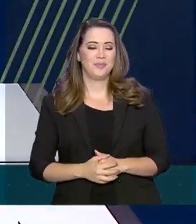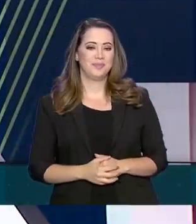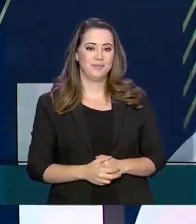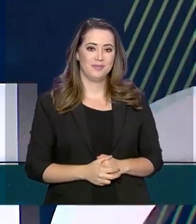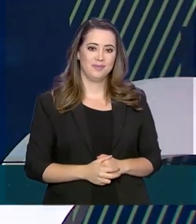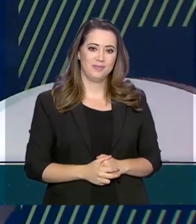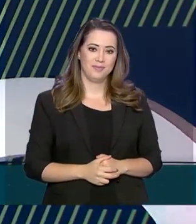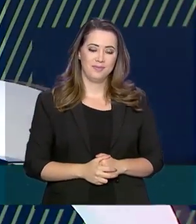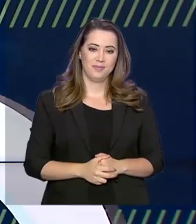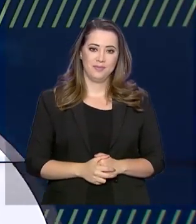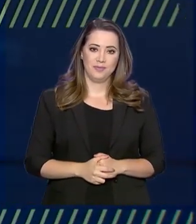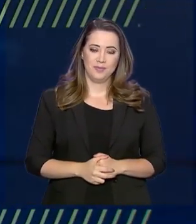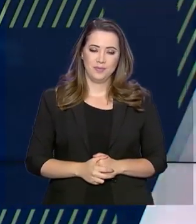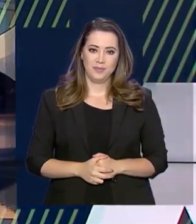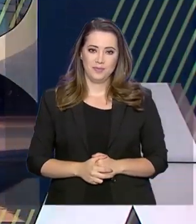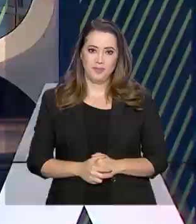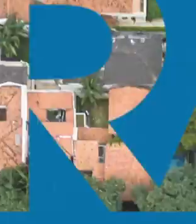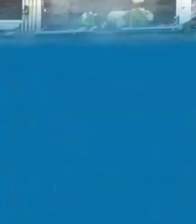na próxima edição. Até lá.